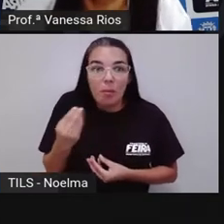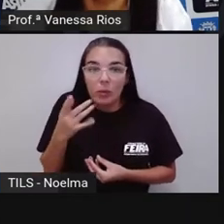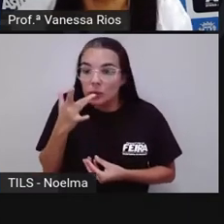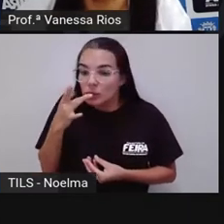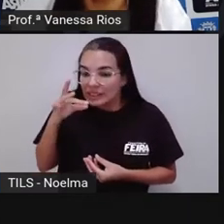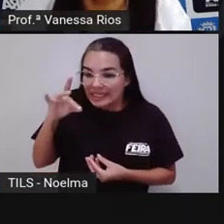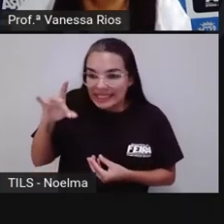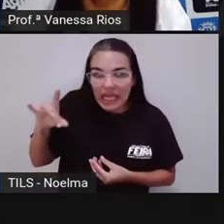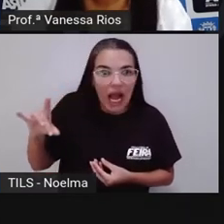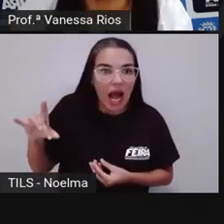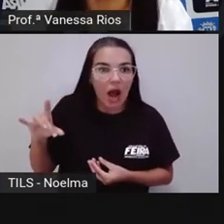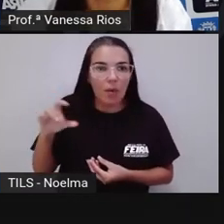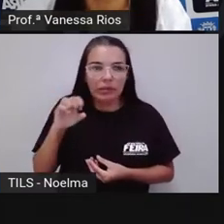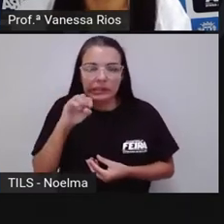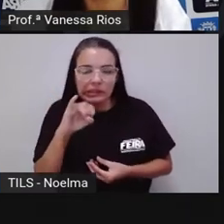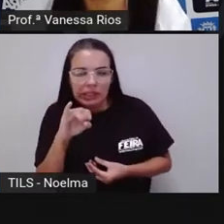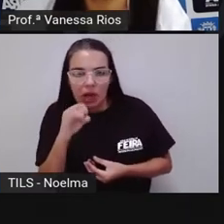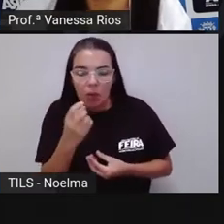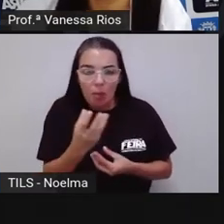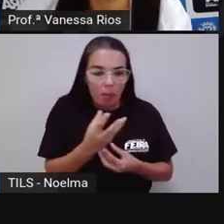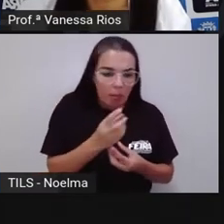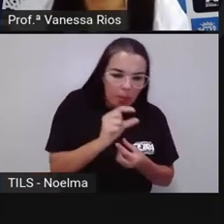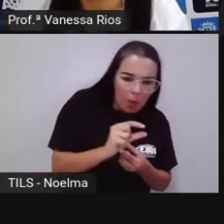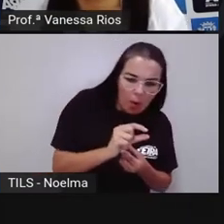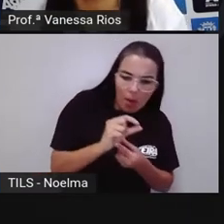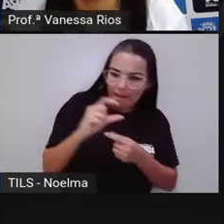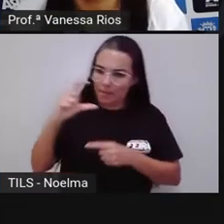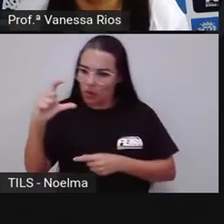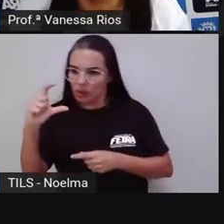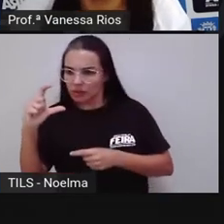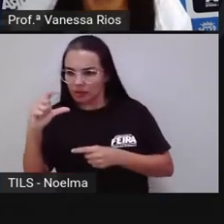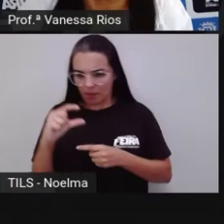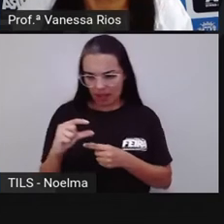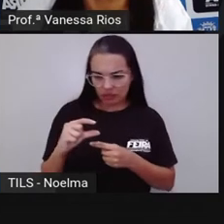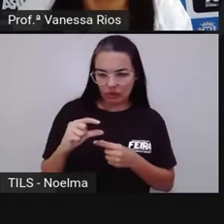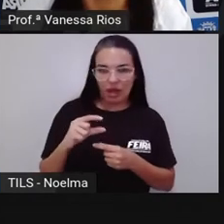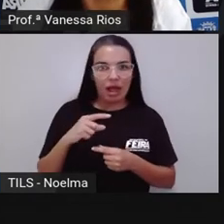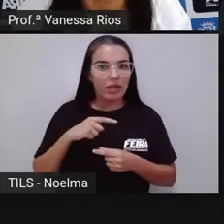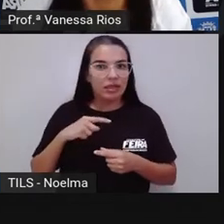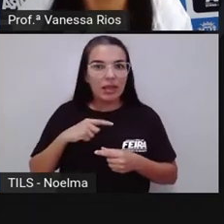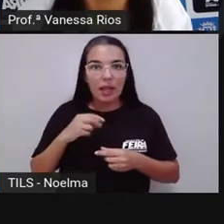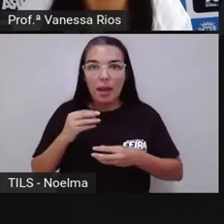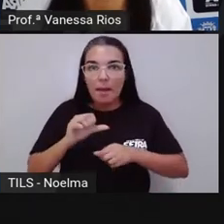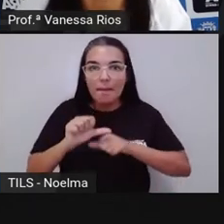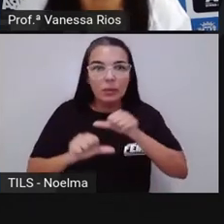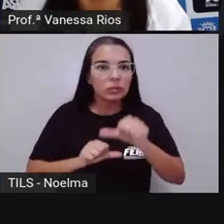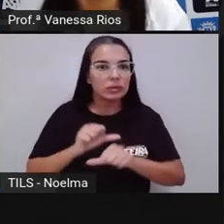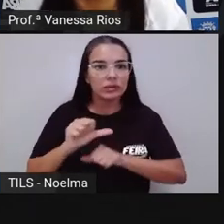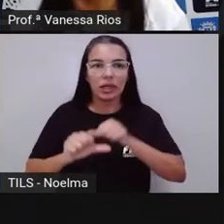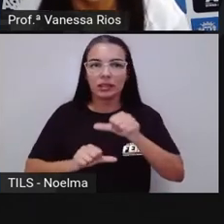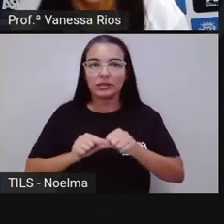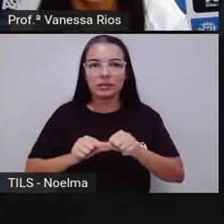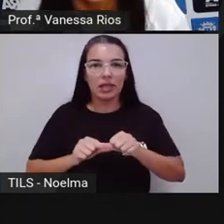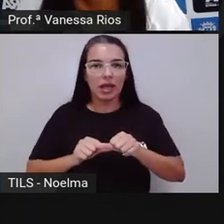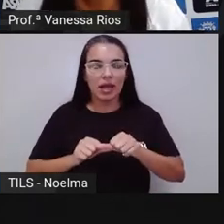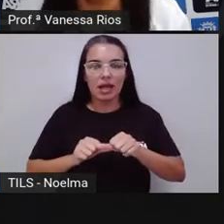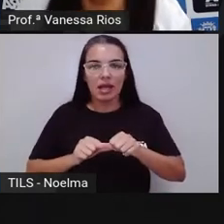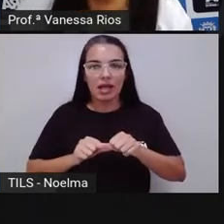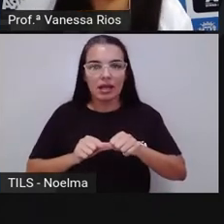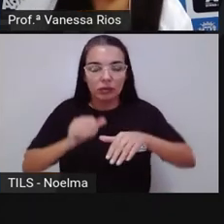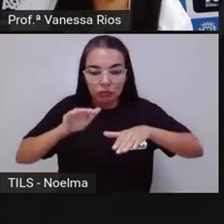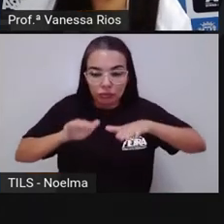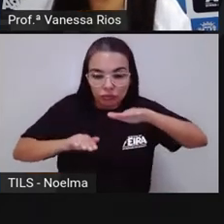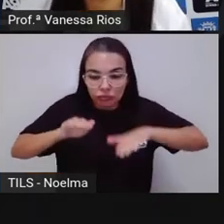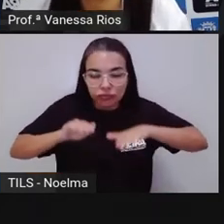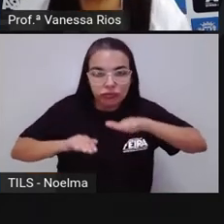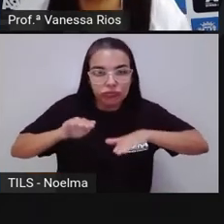copos, né, com água, a quantidade de sal que vai sendo acrescentado muda a propriedade de densidade da água. E